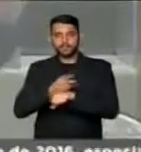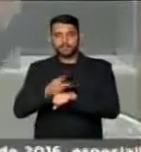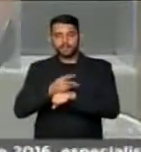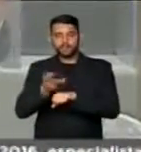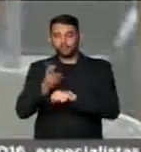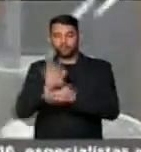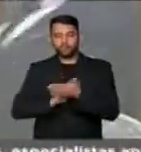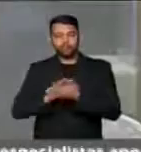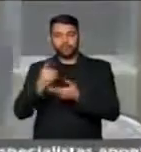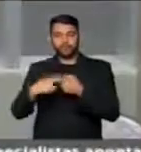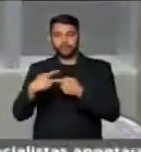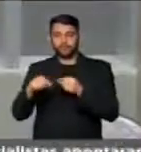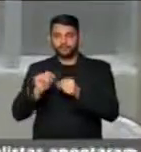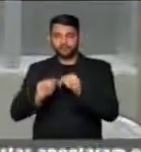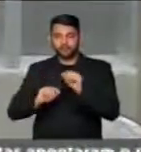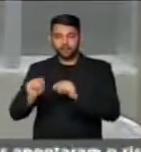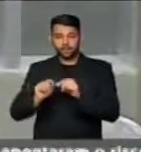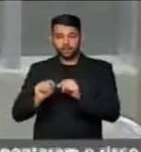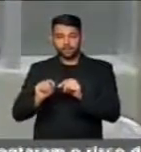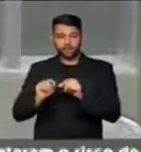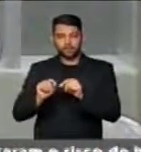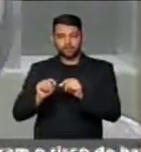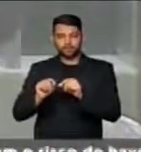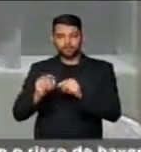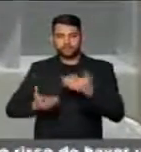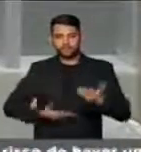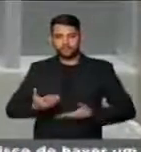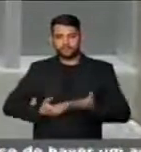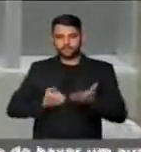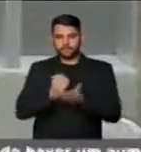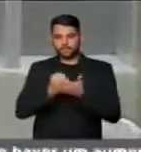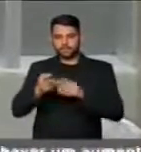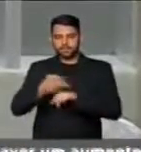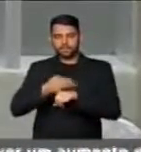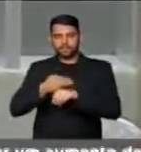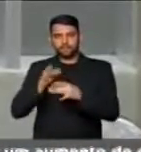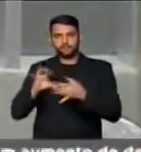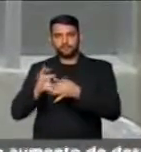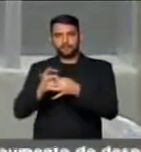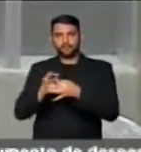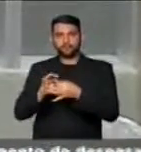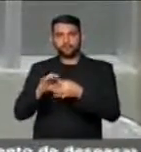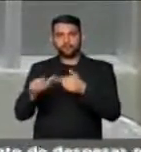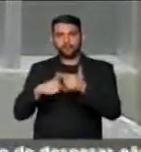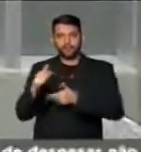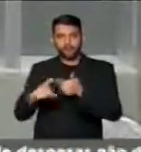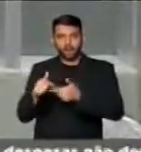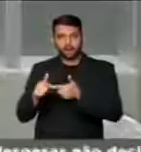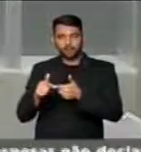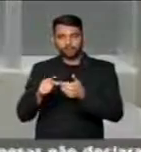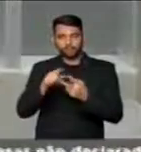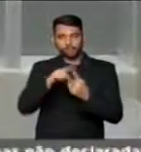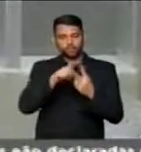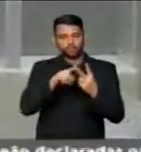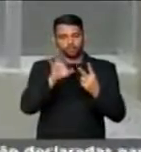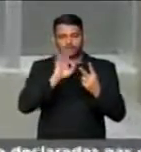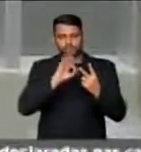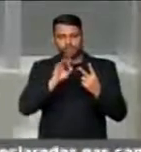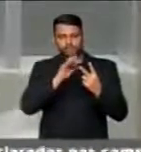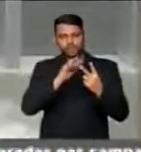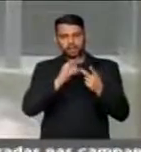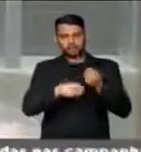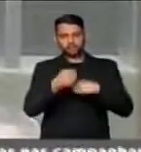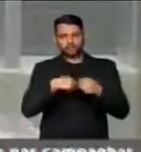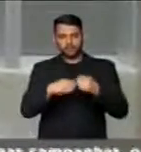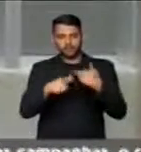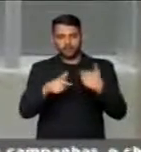porque estabelecendo, portanto, o terceirizado, algum tipo de vínculo empregatício. Dois terços da população econômica